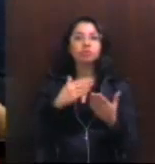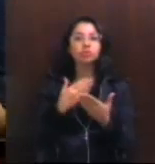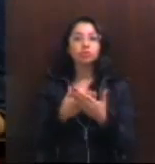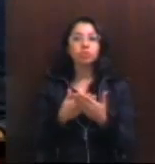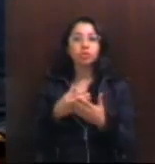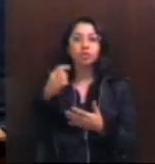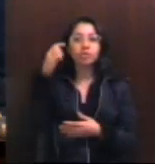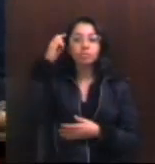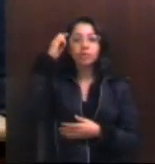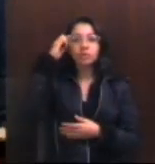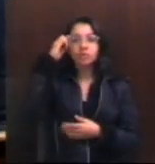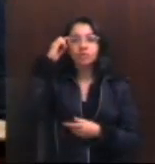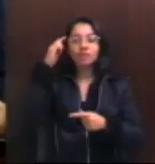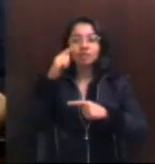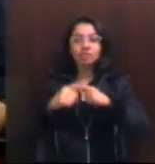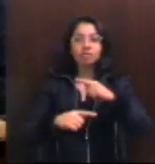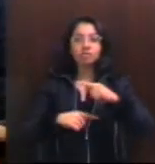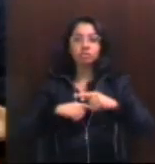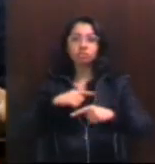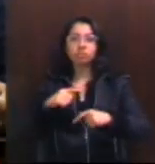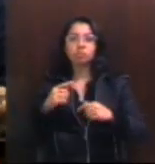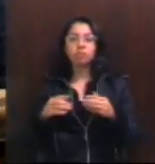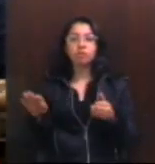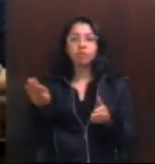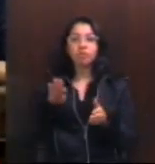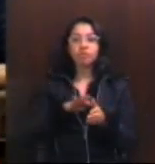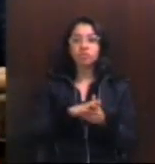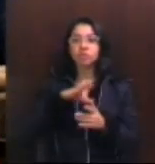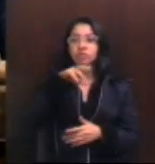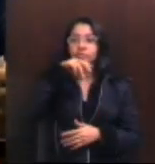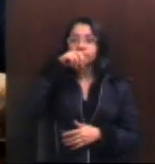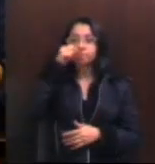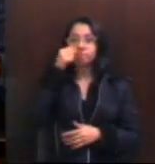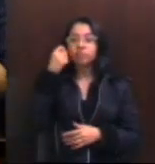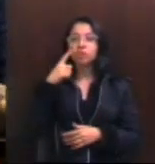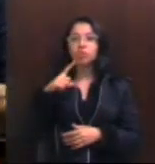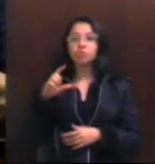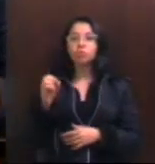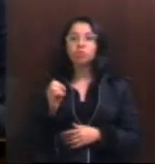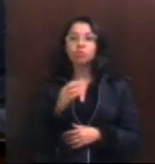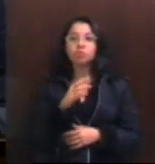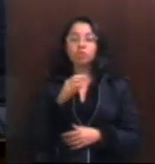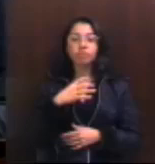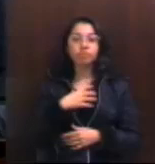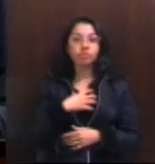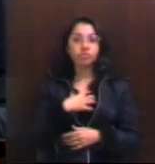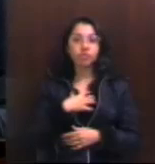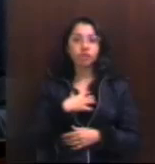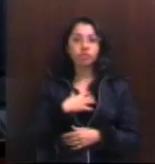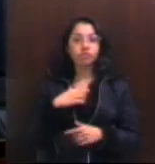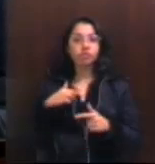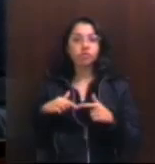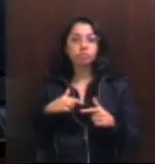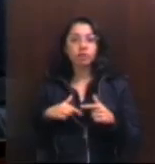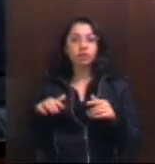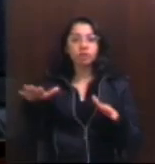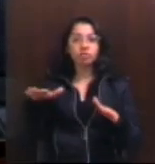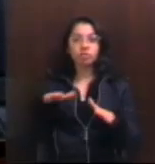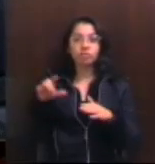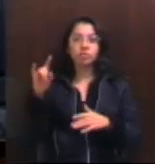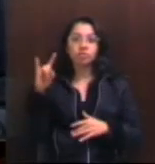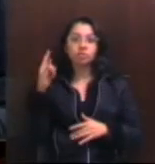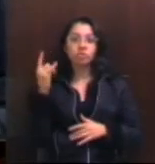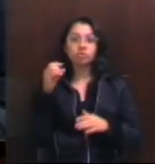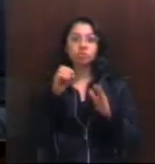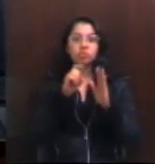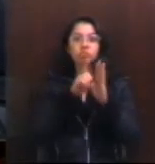a reinvenção ou a retomada de fôlego ou uma nova forma de agir de um movimento que nas últimas